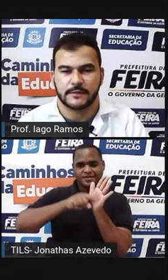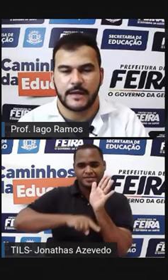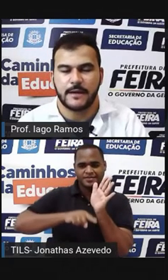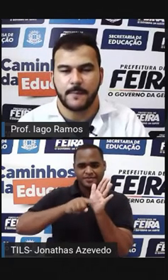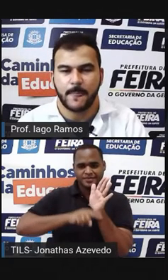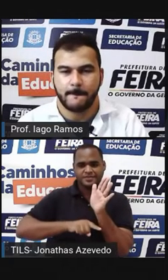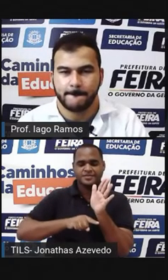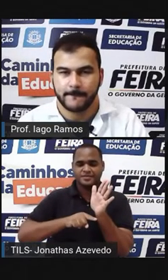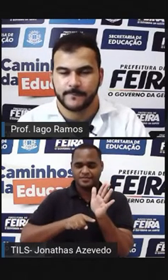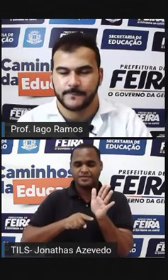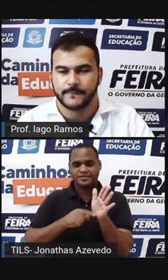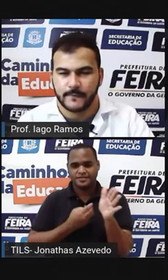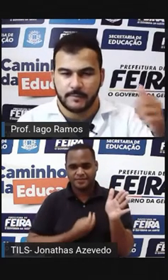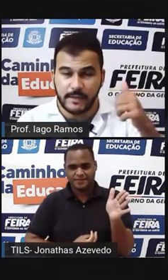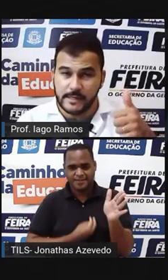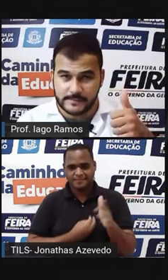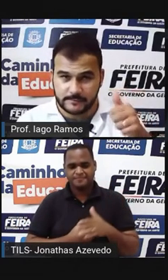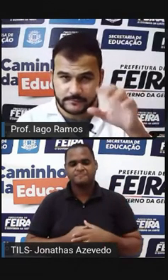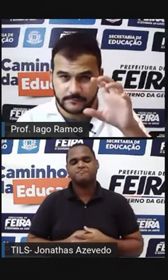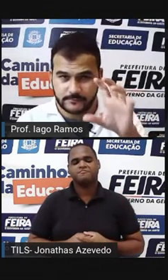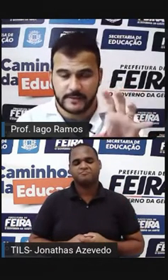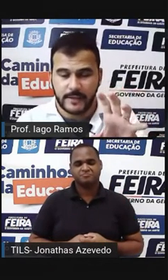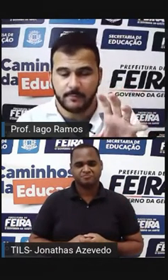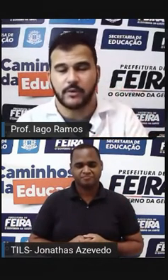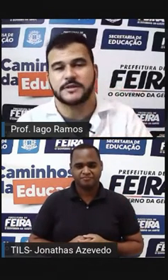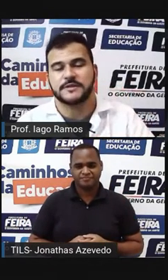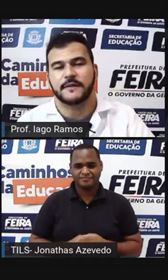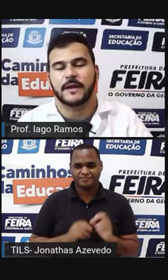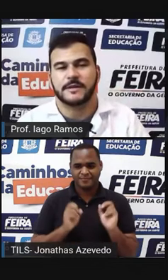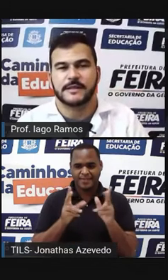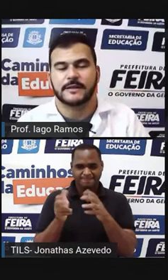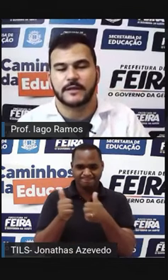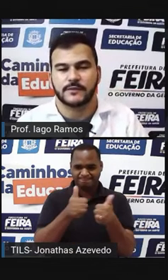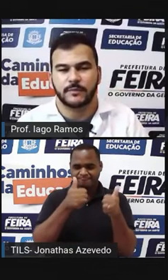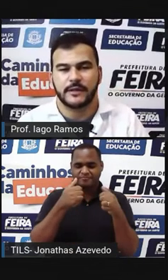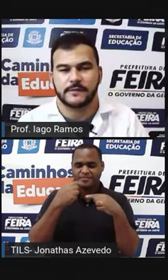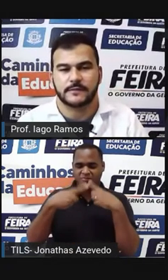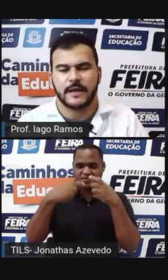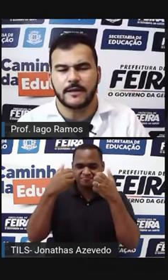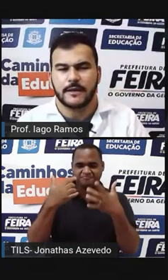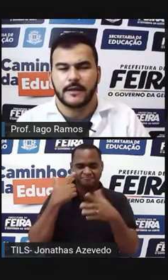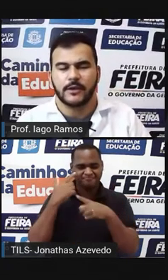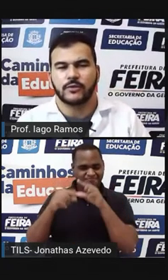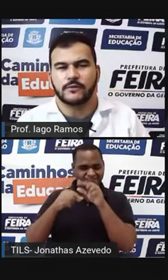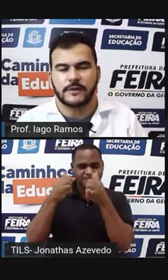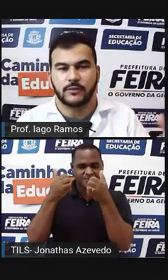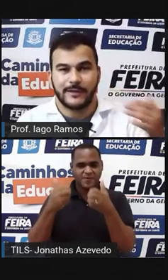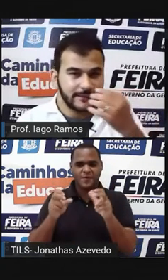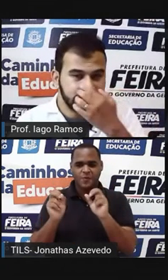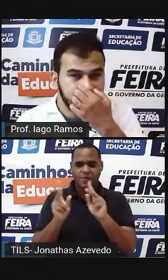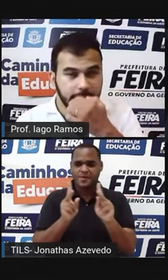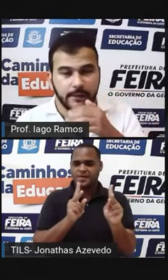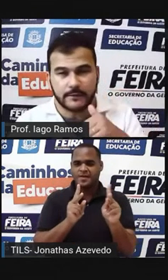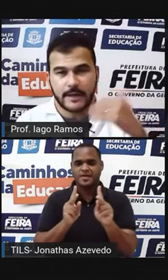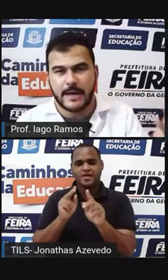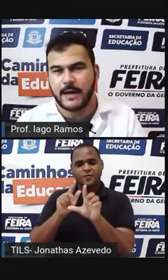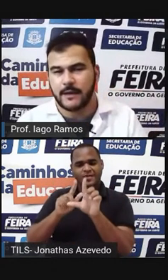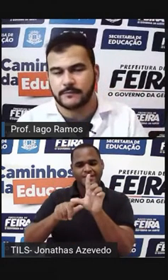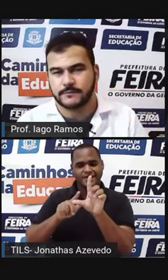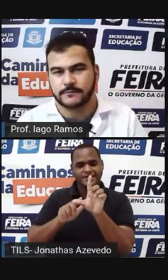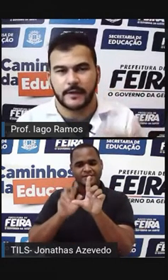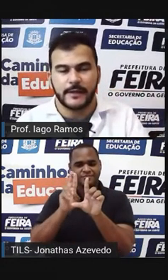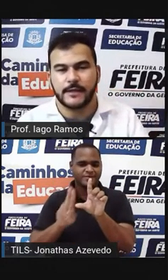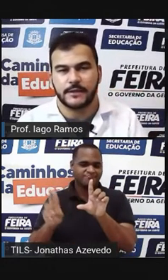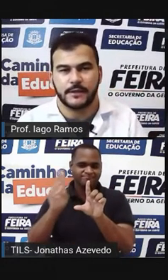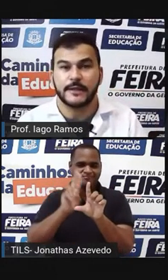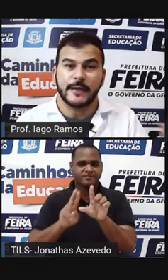Tá? Beleza Daqui a pouco A gente vai dar mais detalhes Sobre isso Tá? Eu tô usando letras aqui A